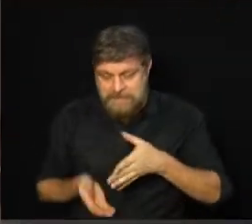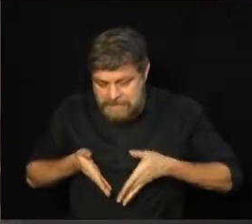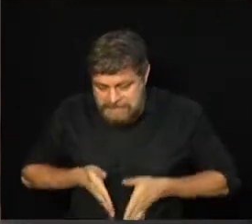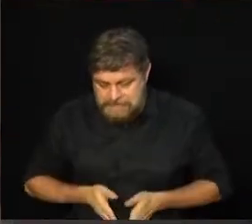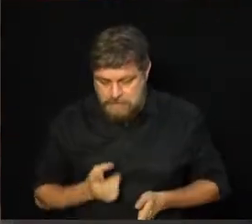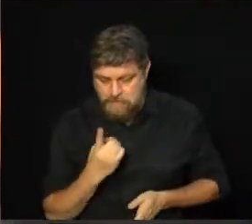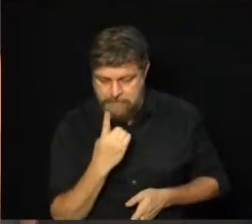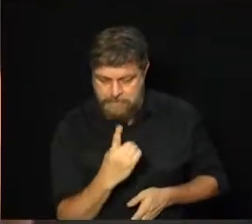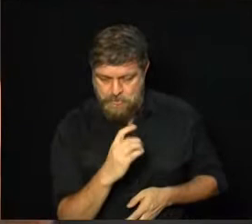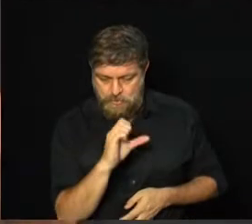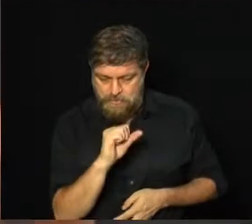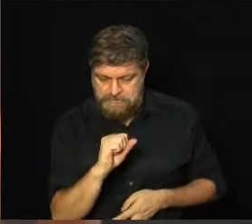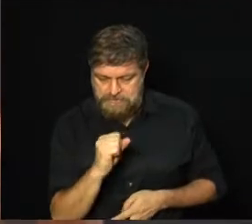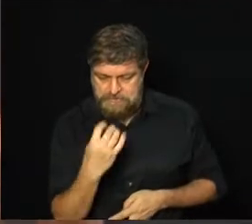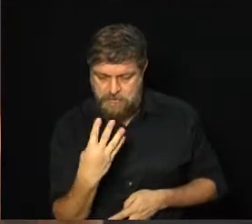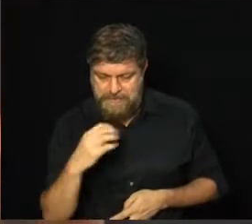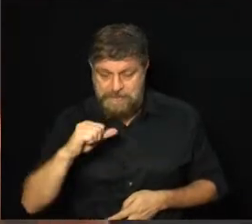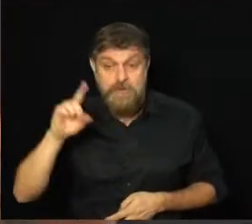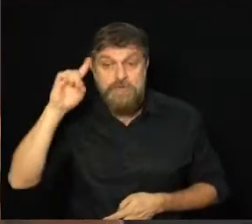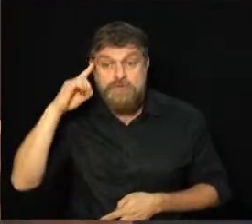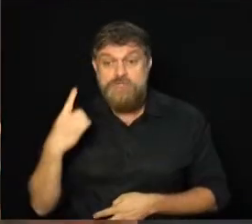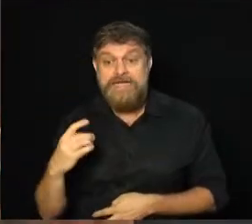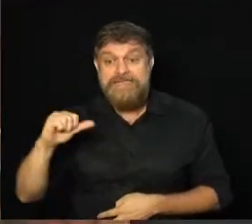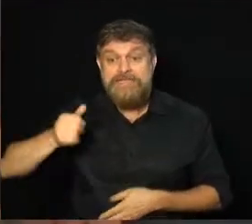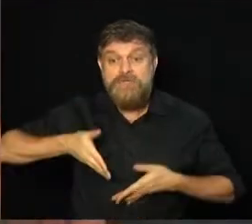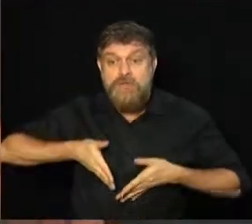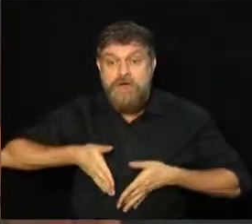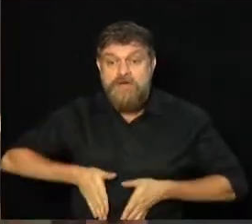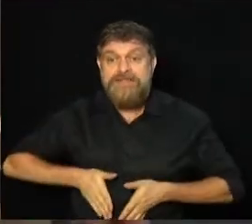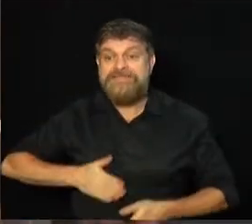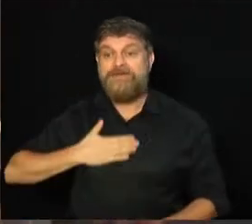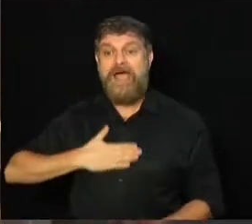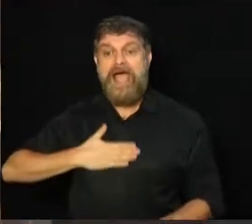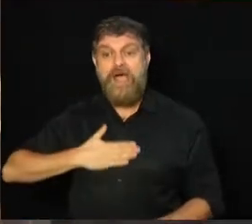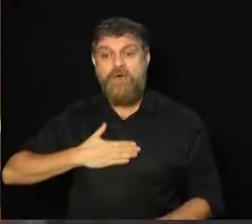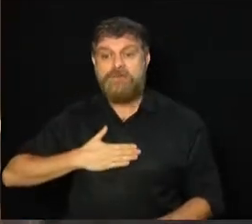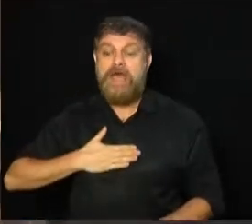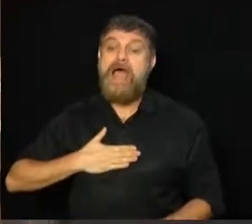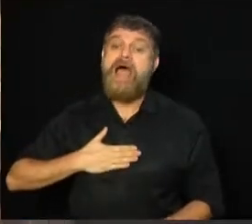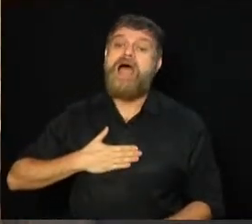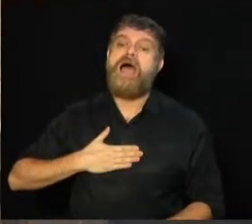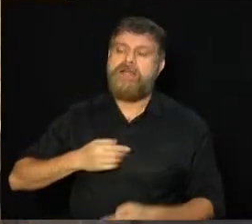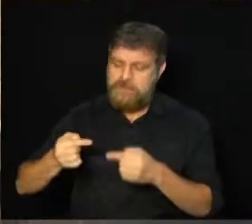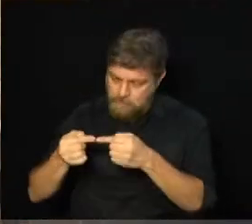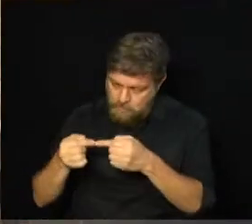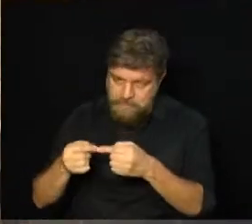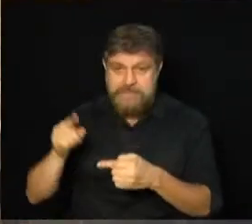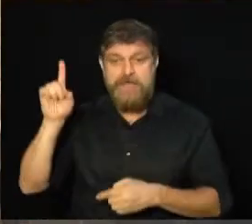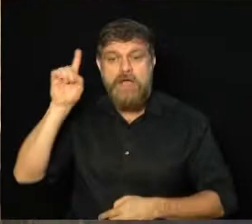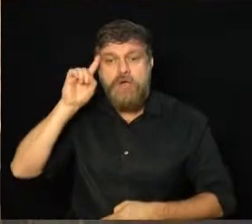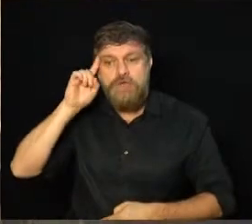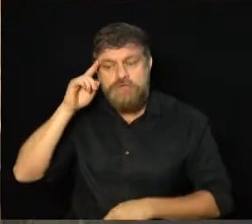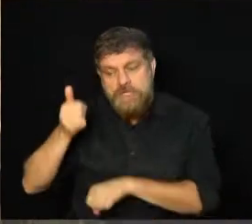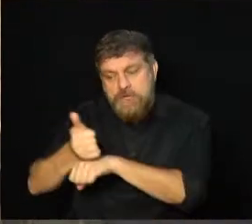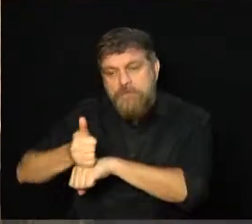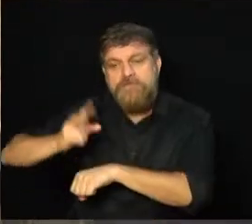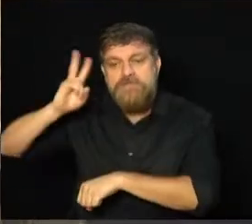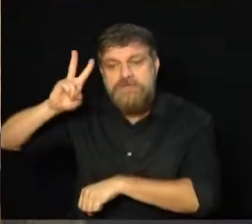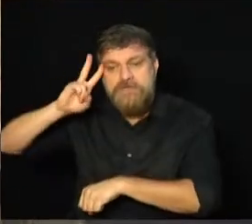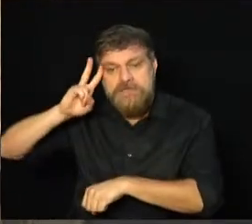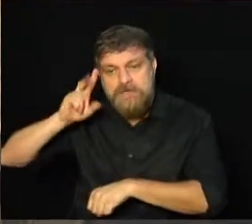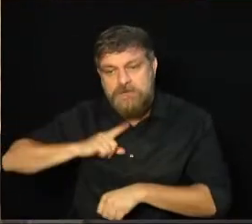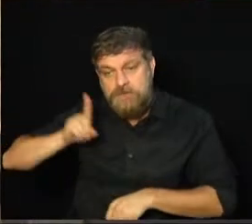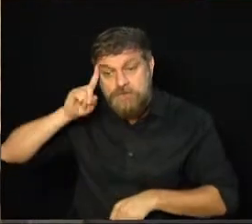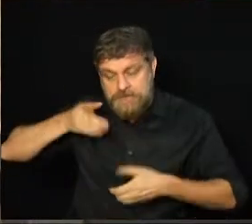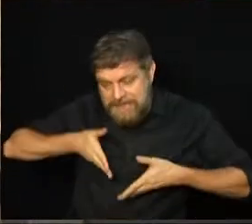no dia 19 de agosto. Por isso que se celebra o Dia do Historiador na data do nascimento de Joaquim